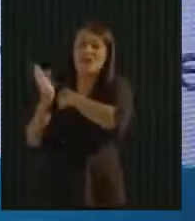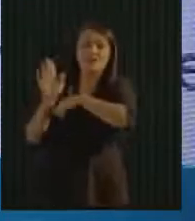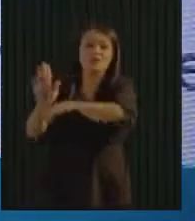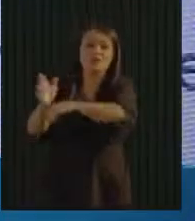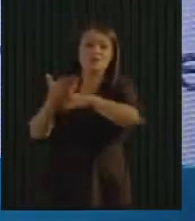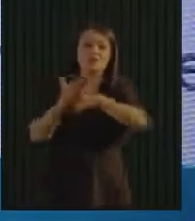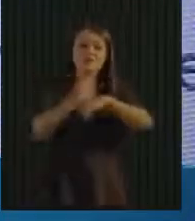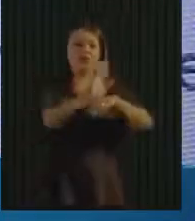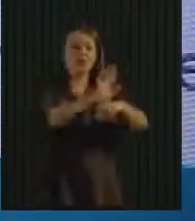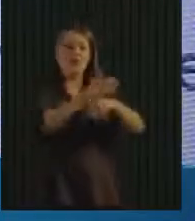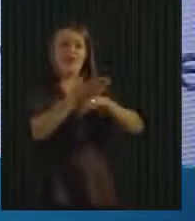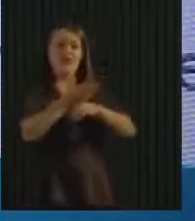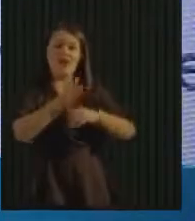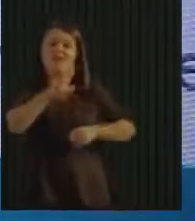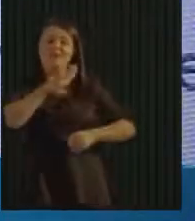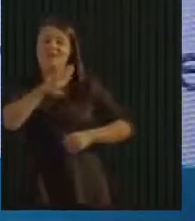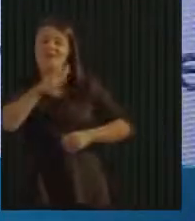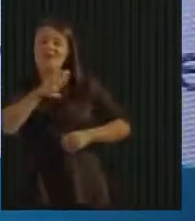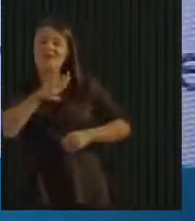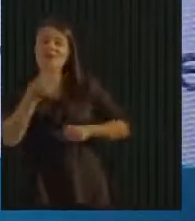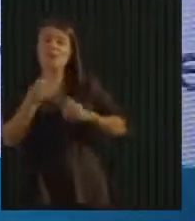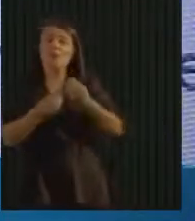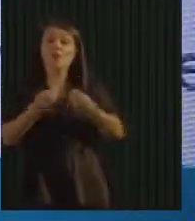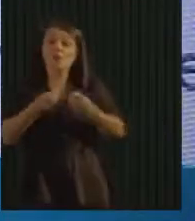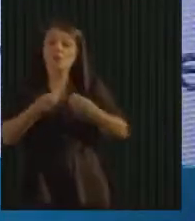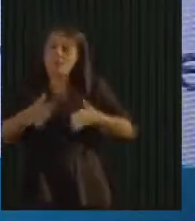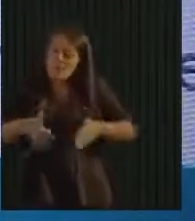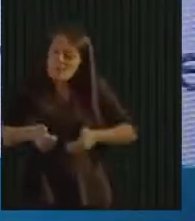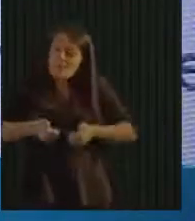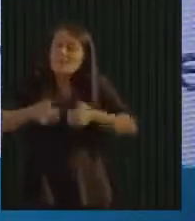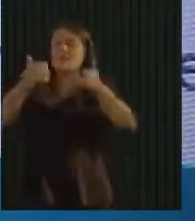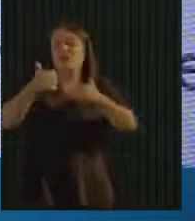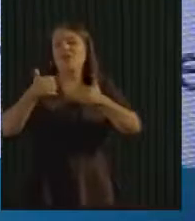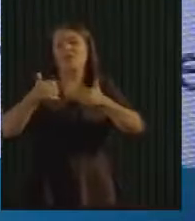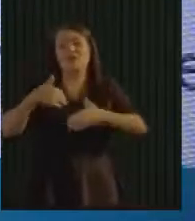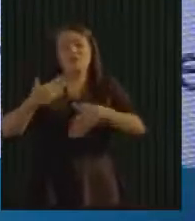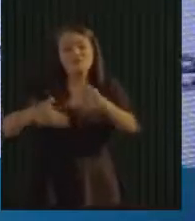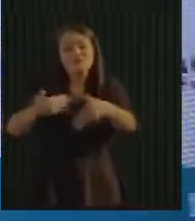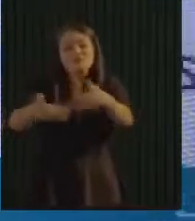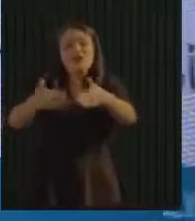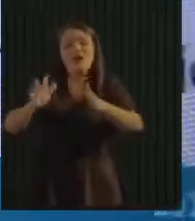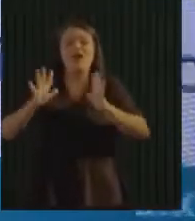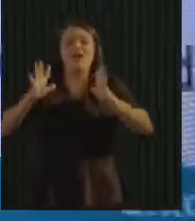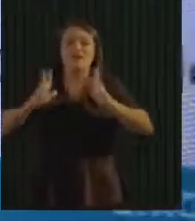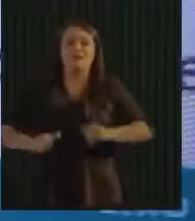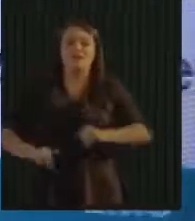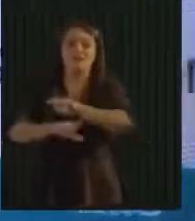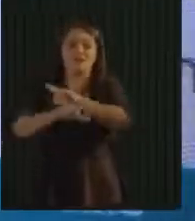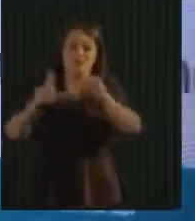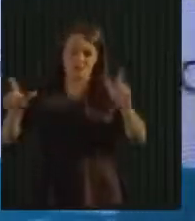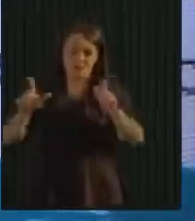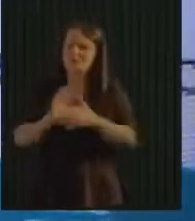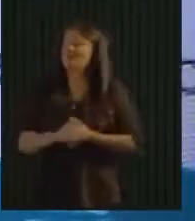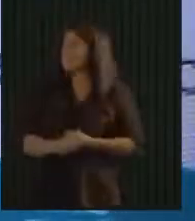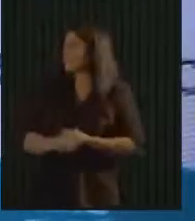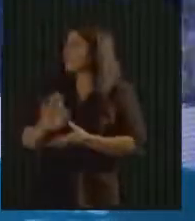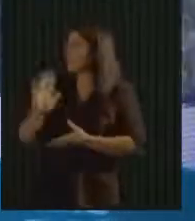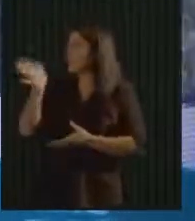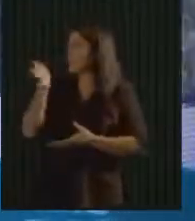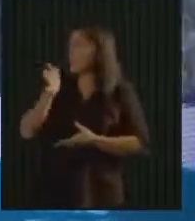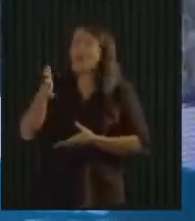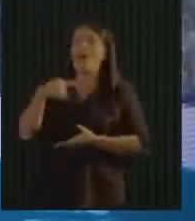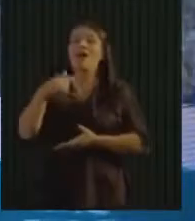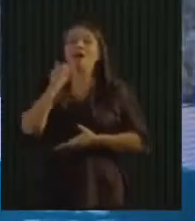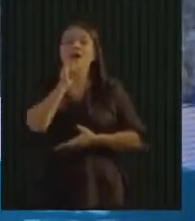condições de ajudar a cidade a partir de um serviço público já instalado. Então, já começamos